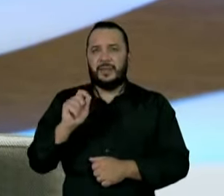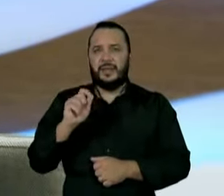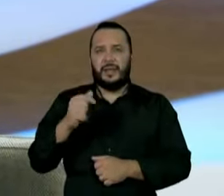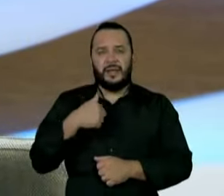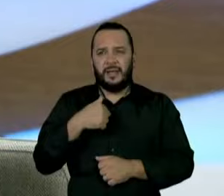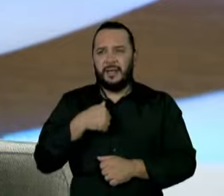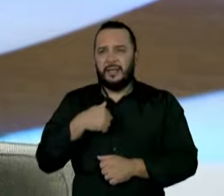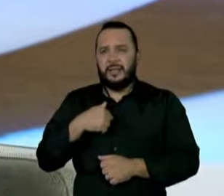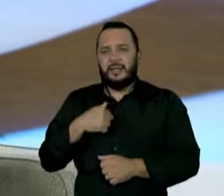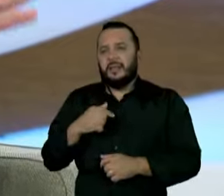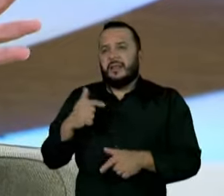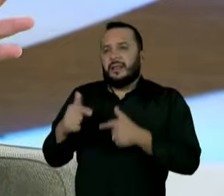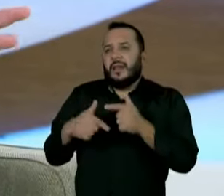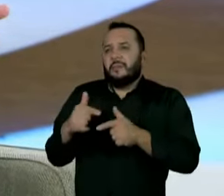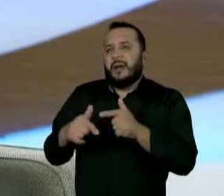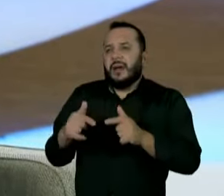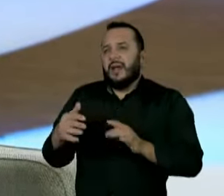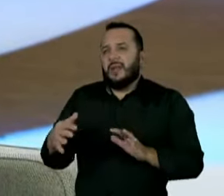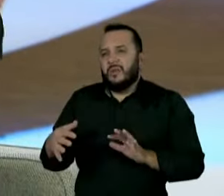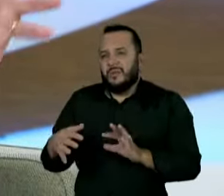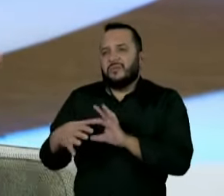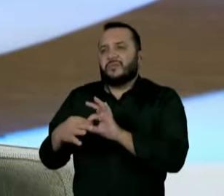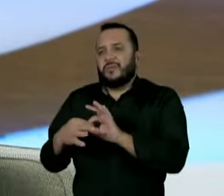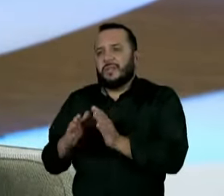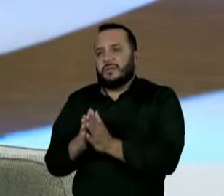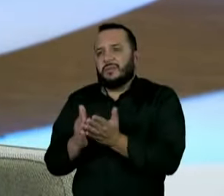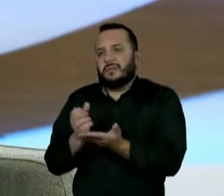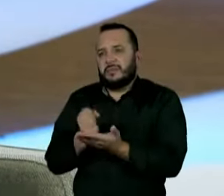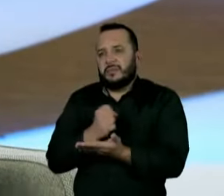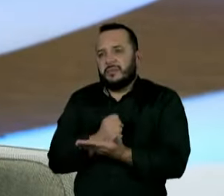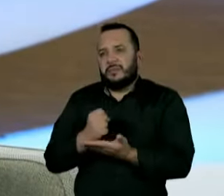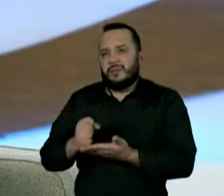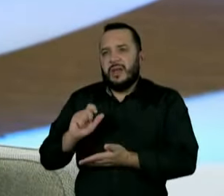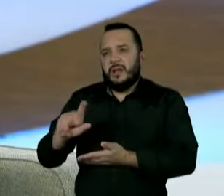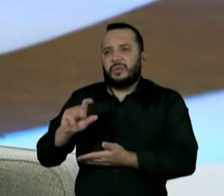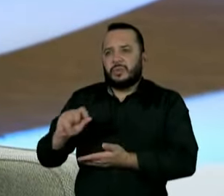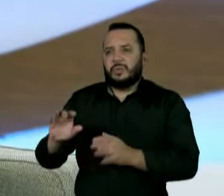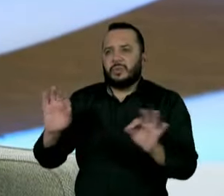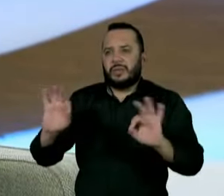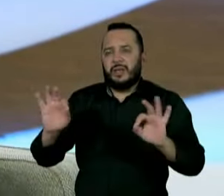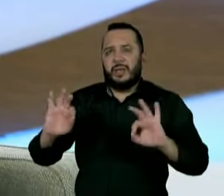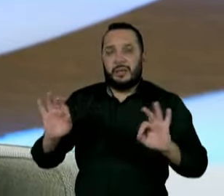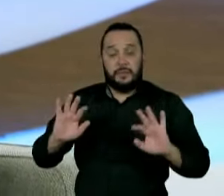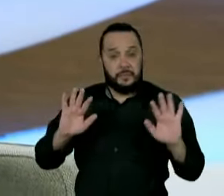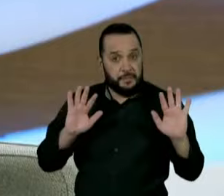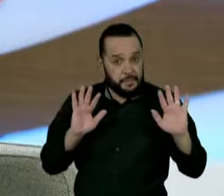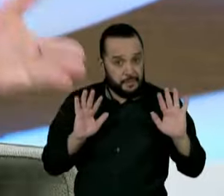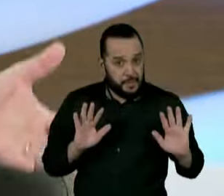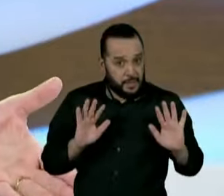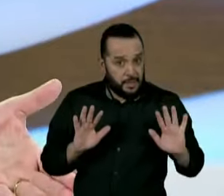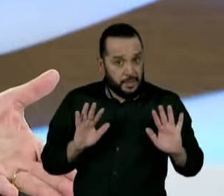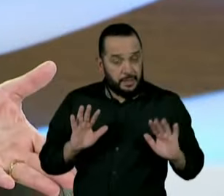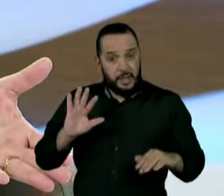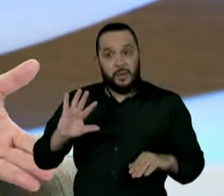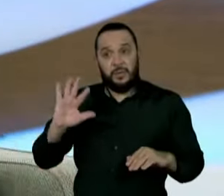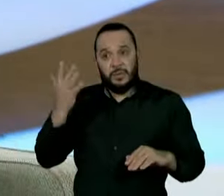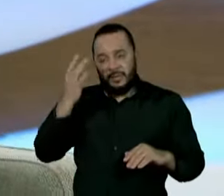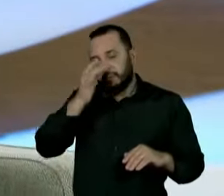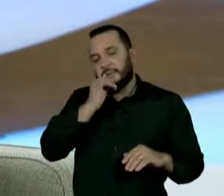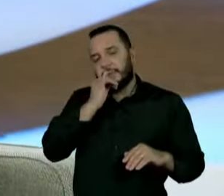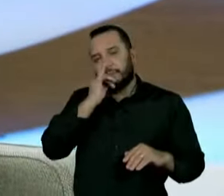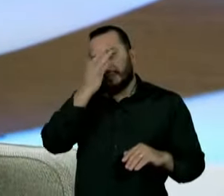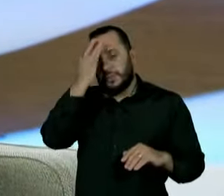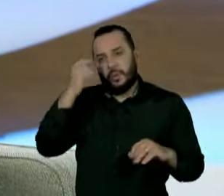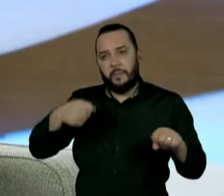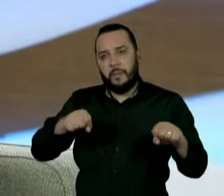onde todo mundo não tem mais vínculo nenhum. Muita gente trabalhando de formato improvisado, só que quando a pessoa tem um acidente de moto, por exemplo,